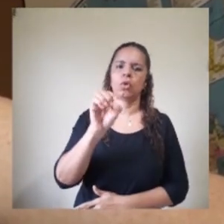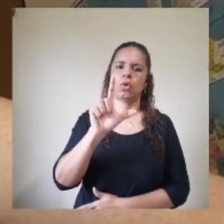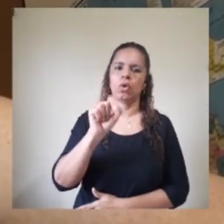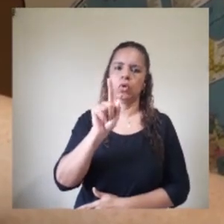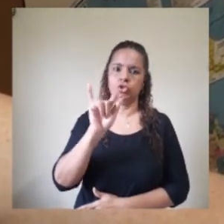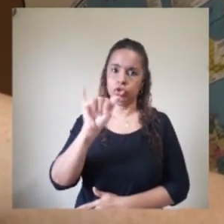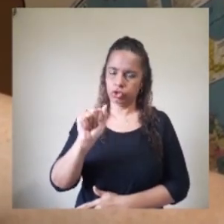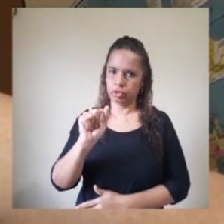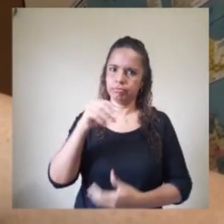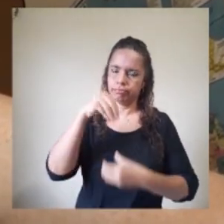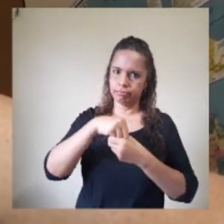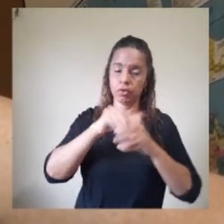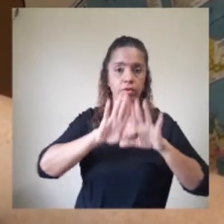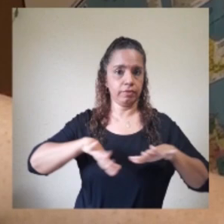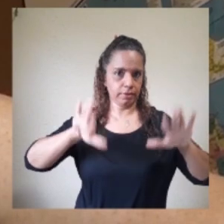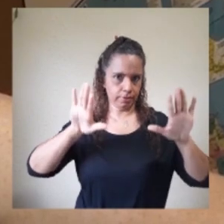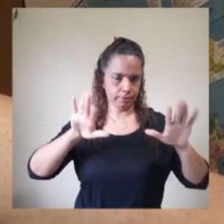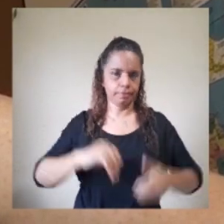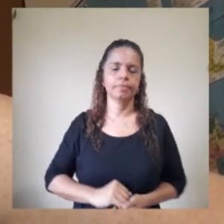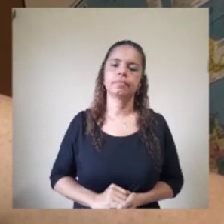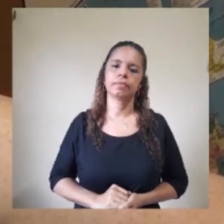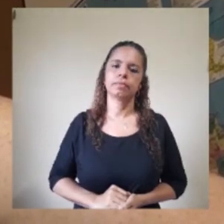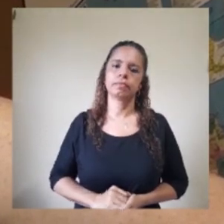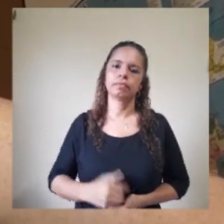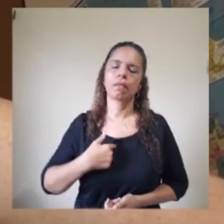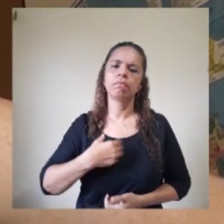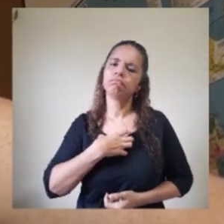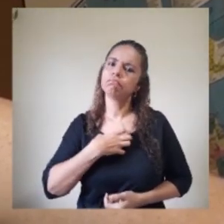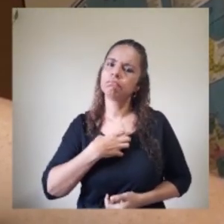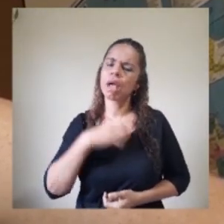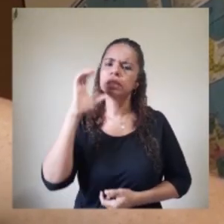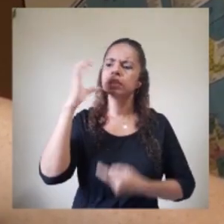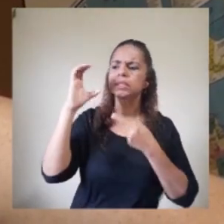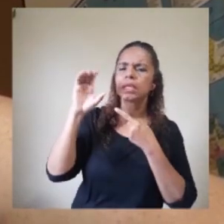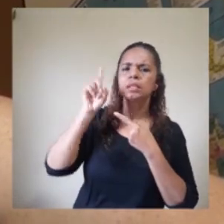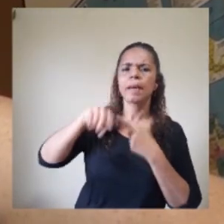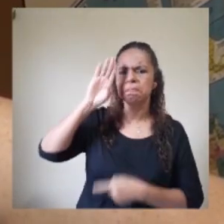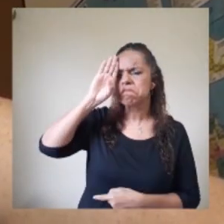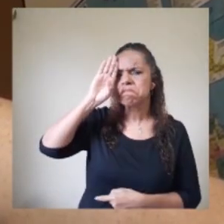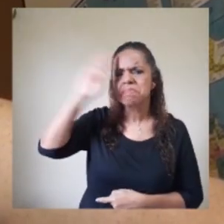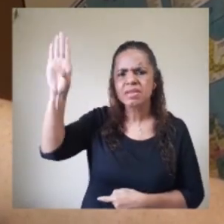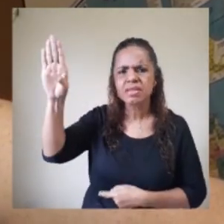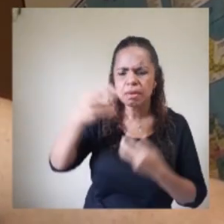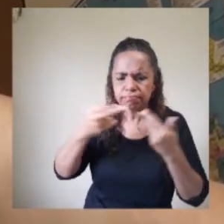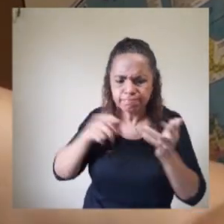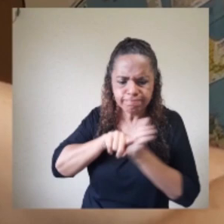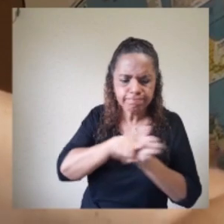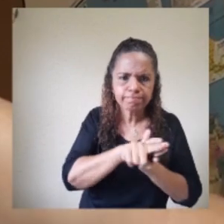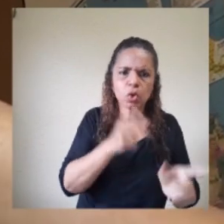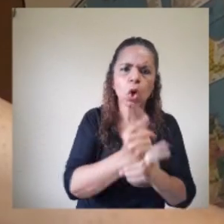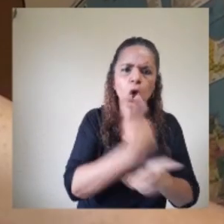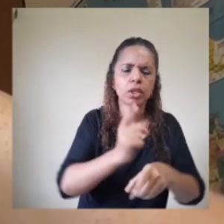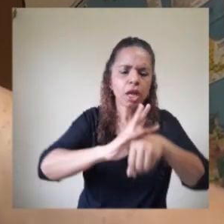do Departamento de Geologia da Universidade Federal de Ceará. Considero a ciência a